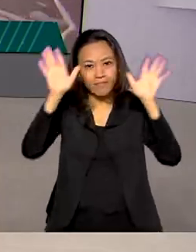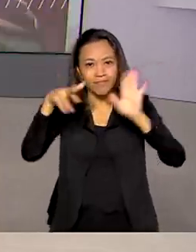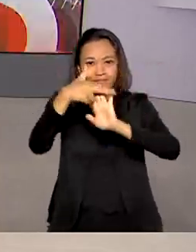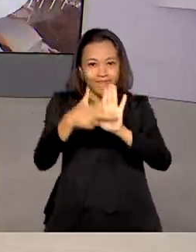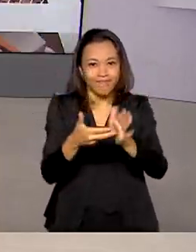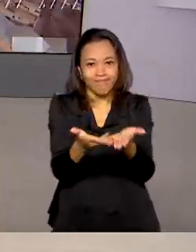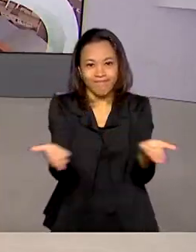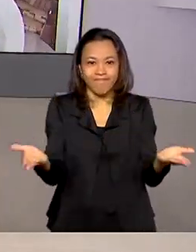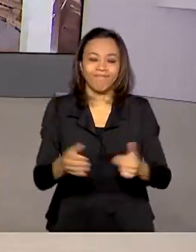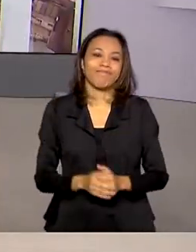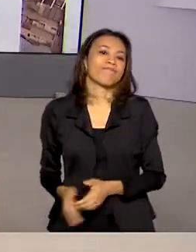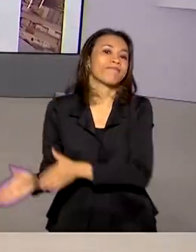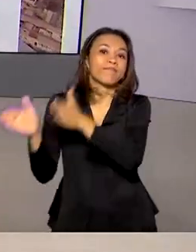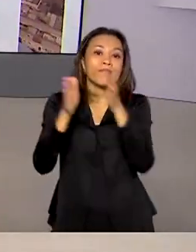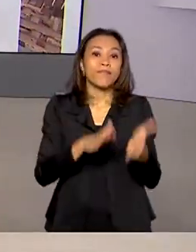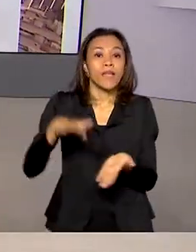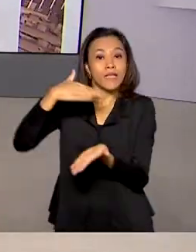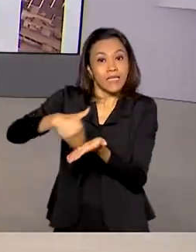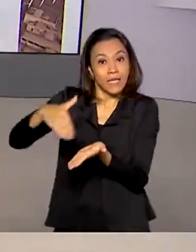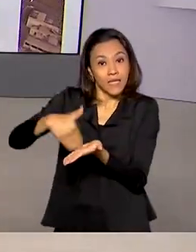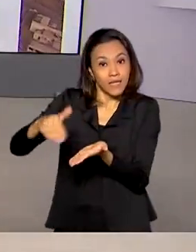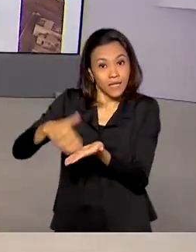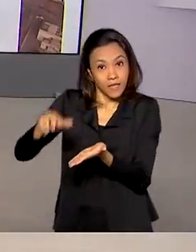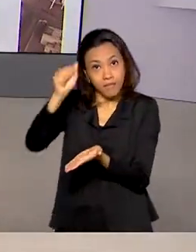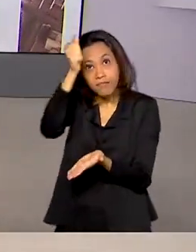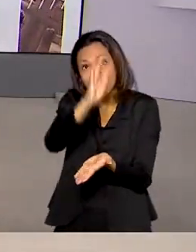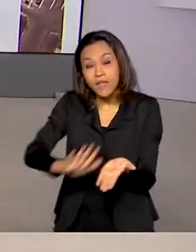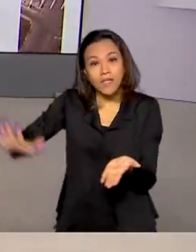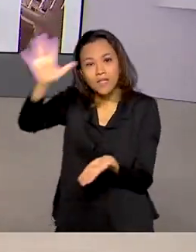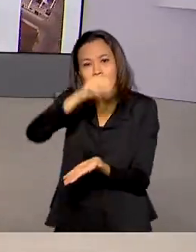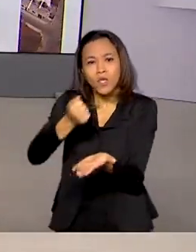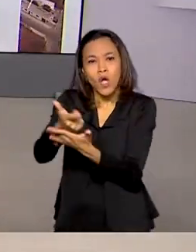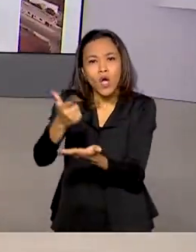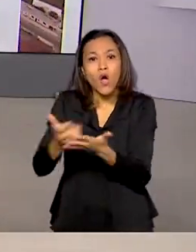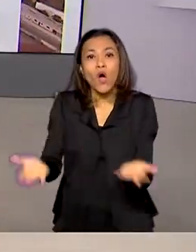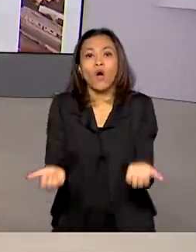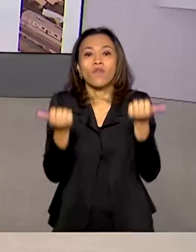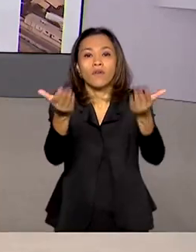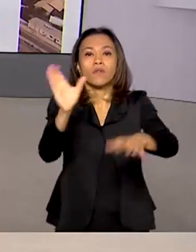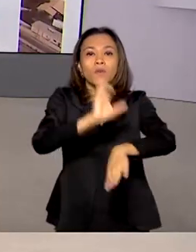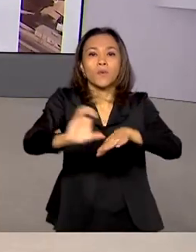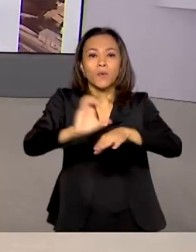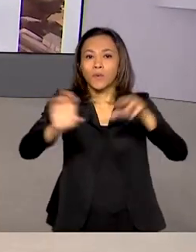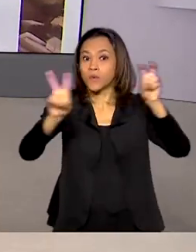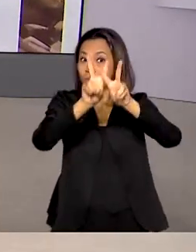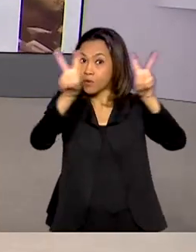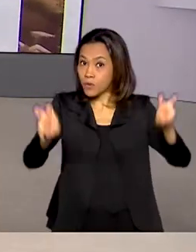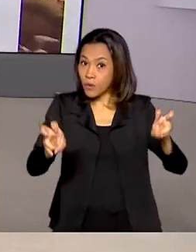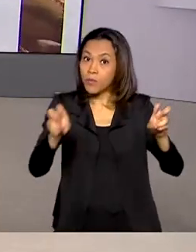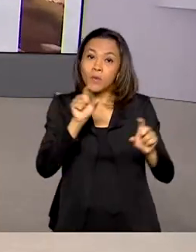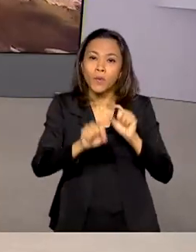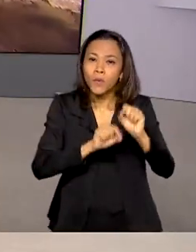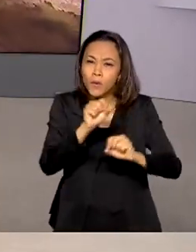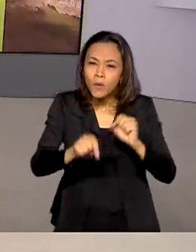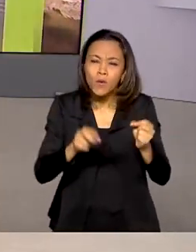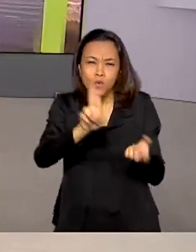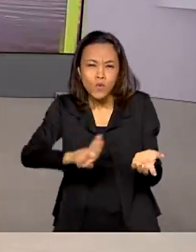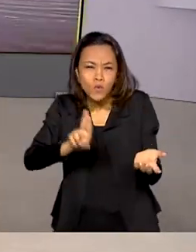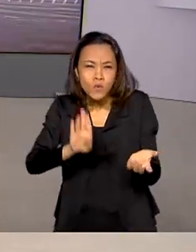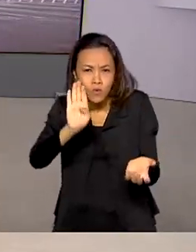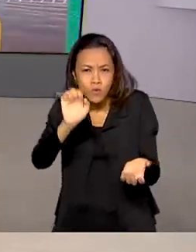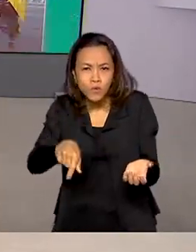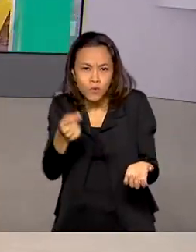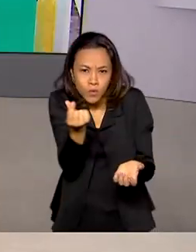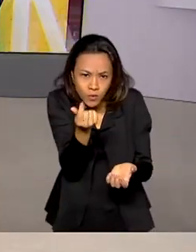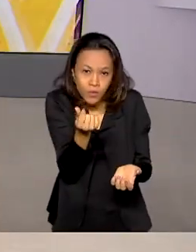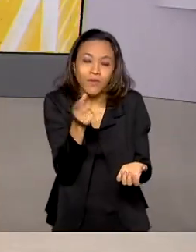A Secretaria Nacional do Consumidor está oferecendo cursos pela internet sobre educação financeira. As inscrições estão abertas no